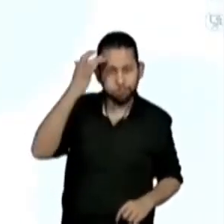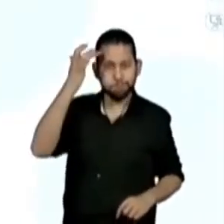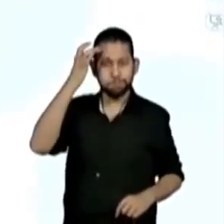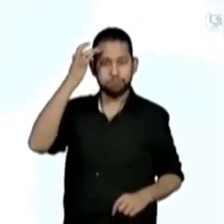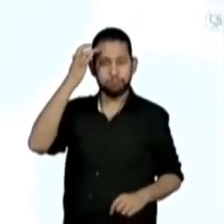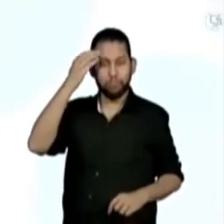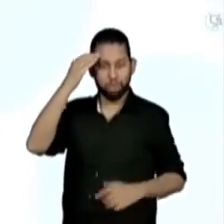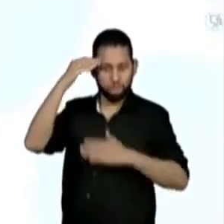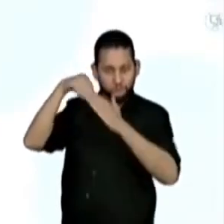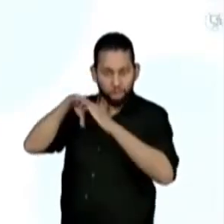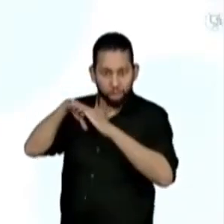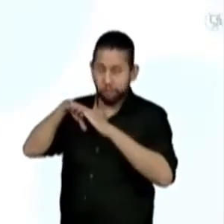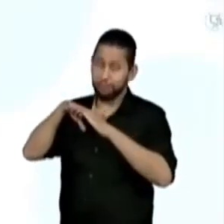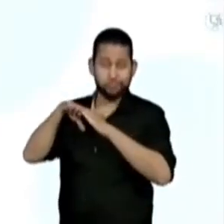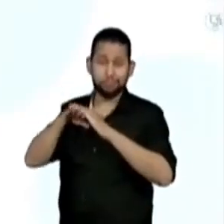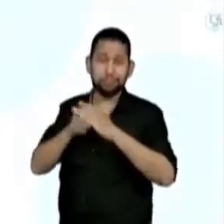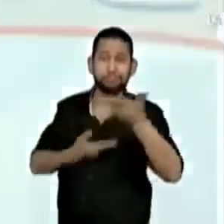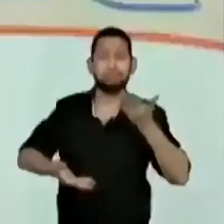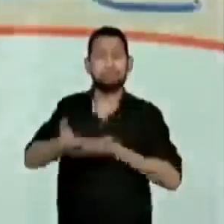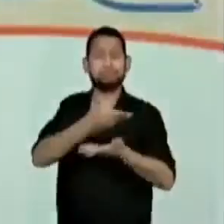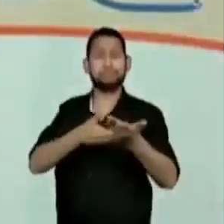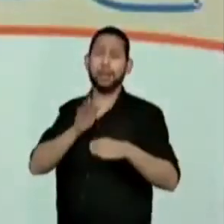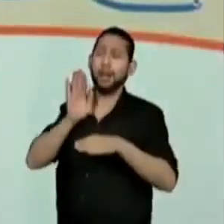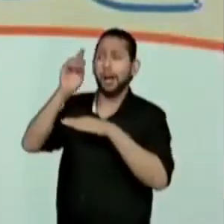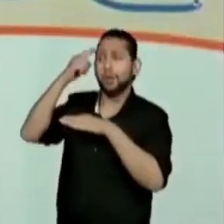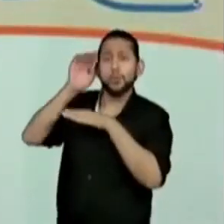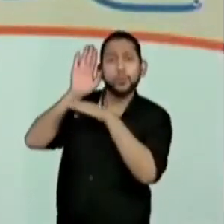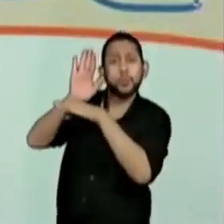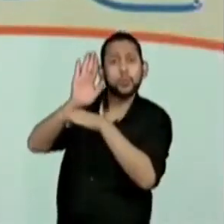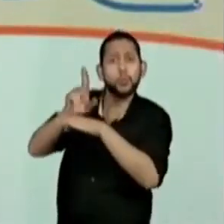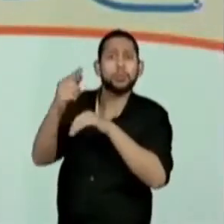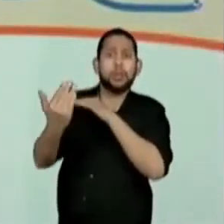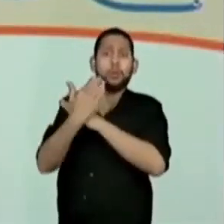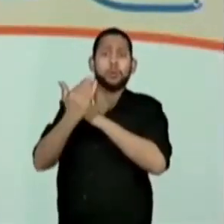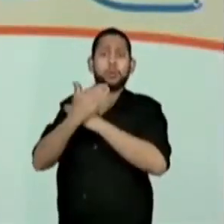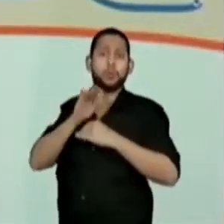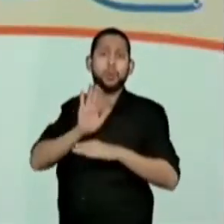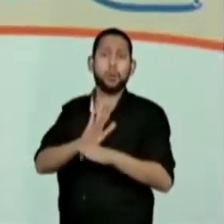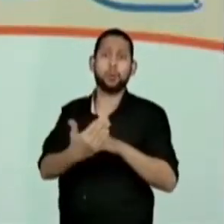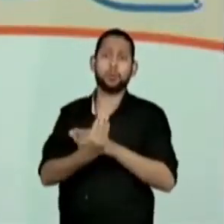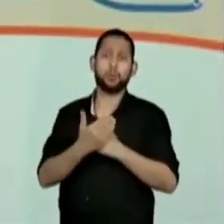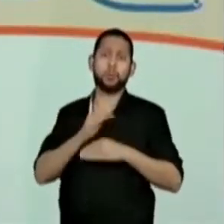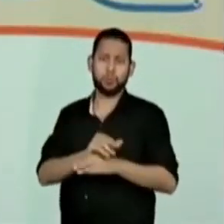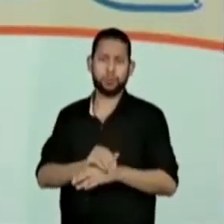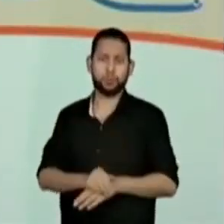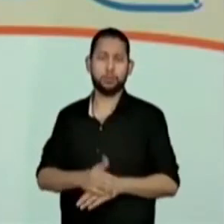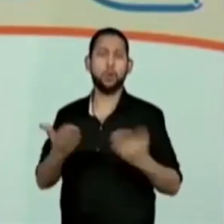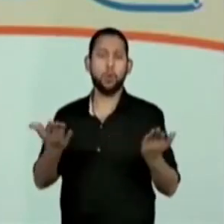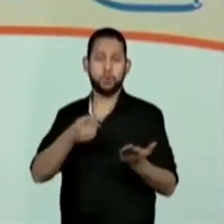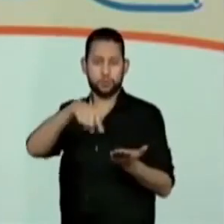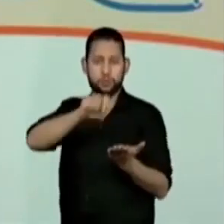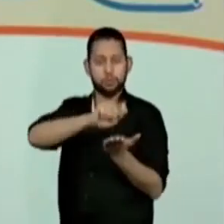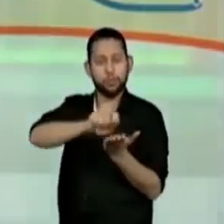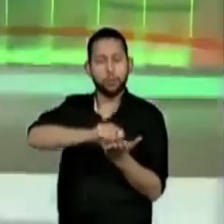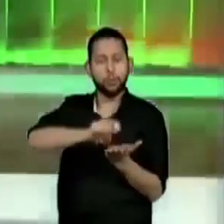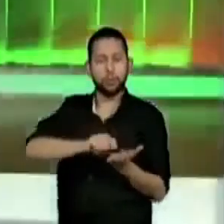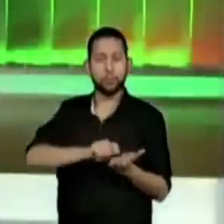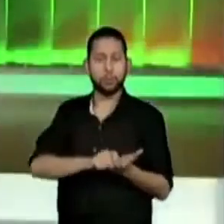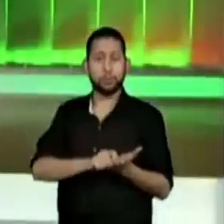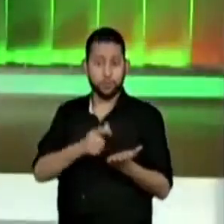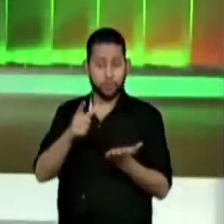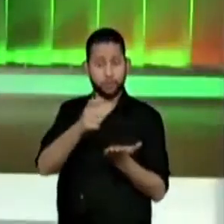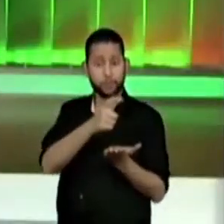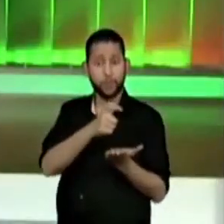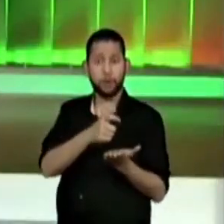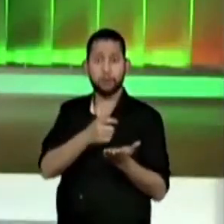Socialize o que aprendeu. Galera, eu sei que vocês fizeram várias anotações nas nossas aulas de hoje. Então, socialize o que você